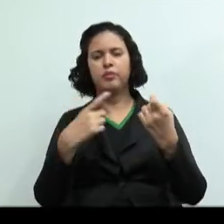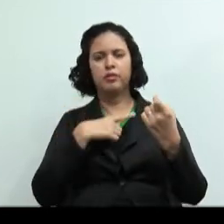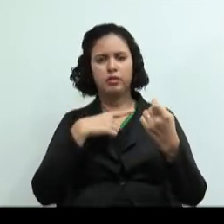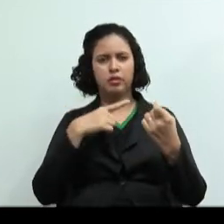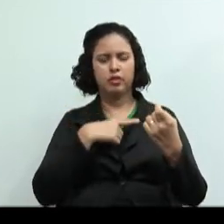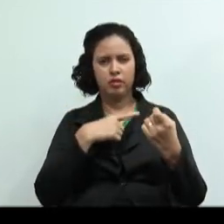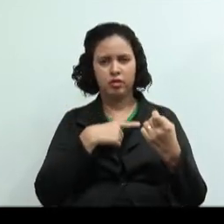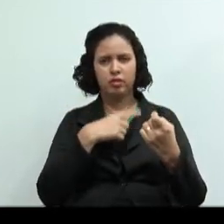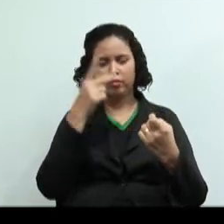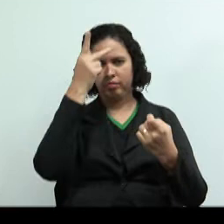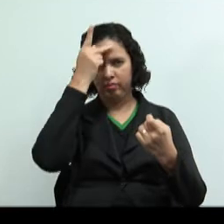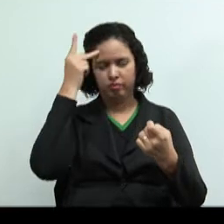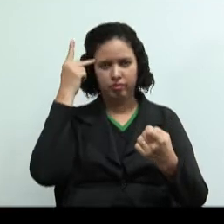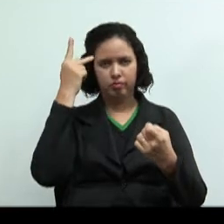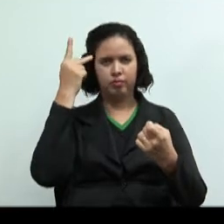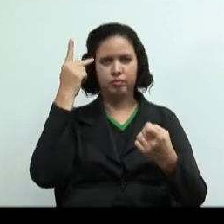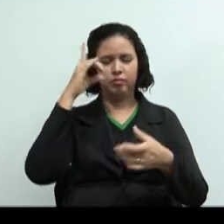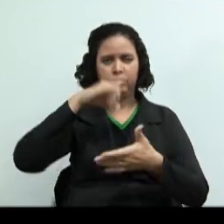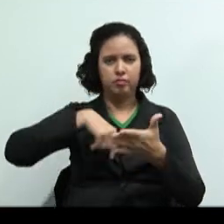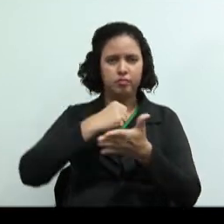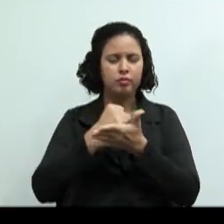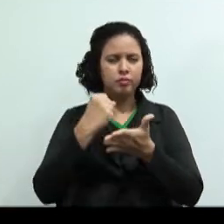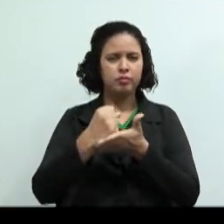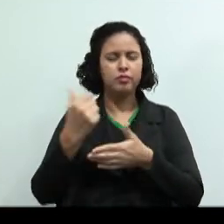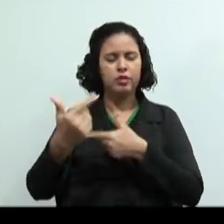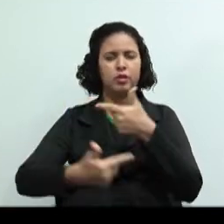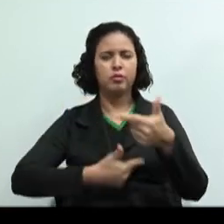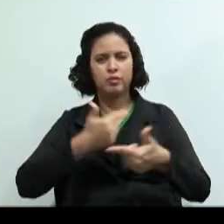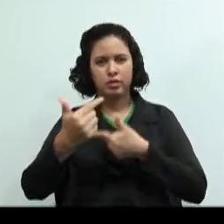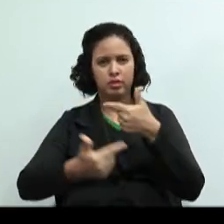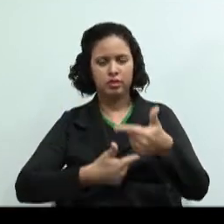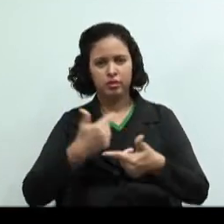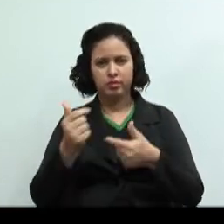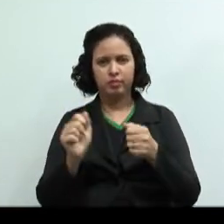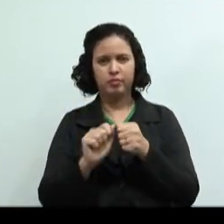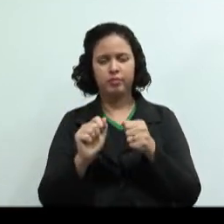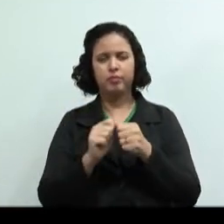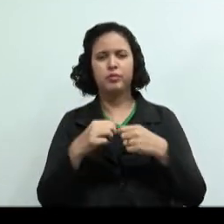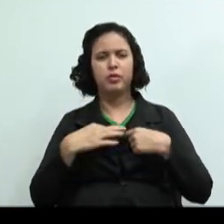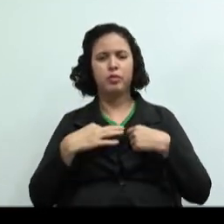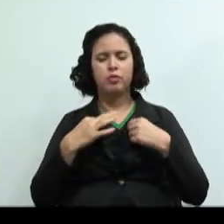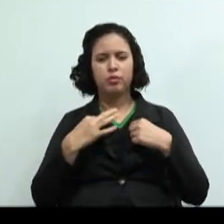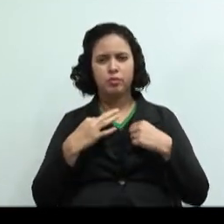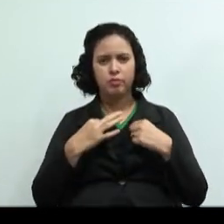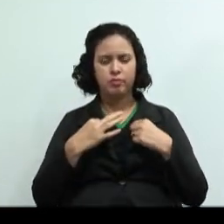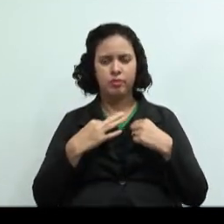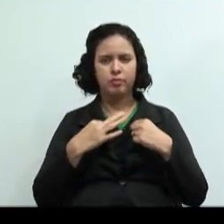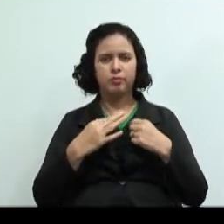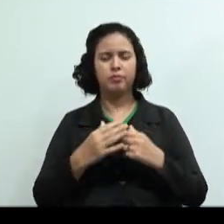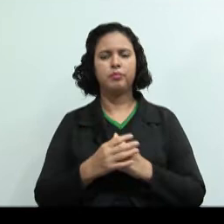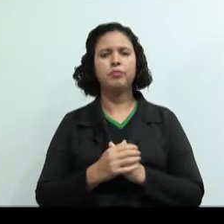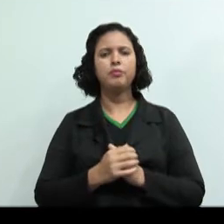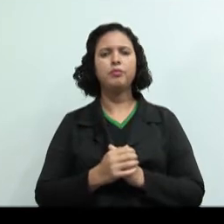empregados para fabricar essas roupas. Isso acontece muito com